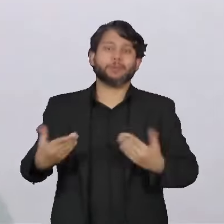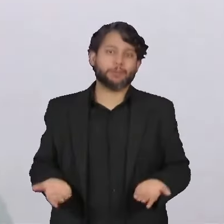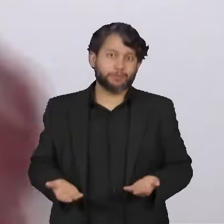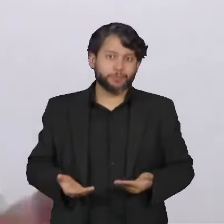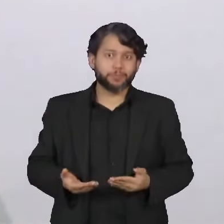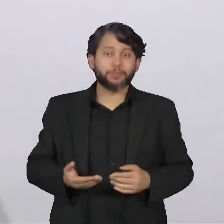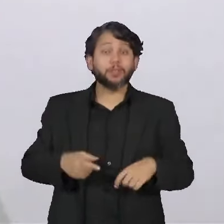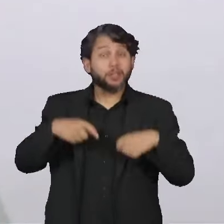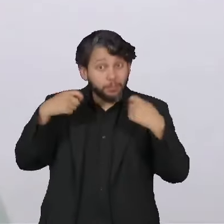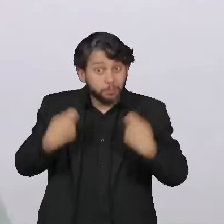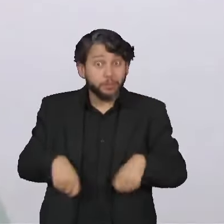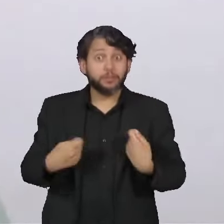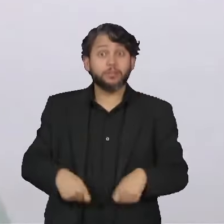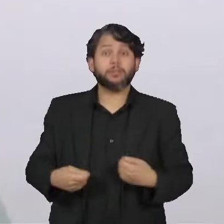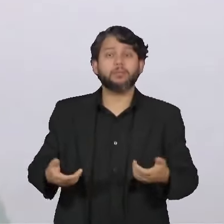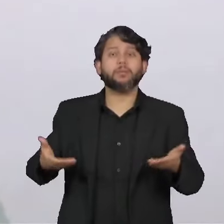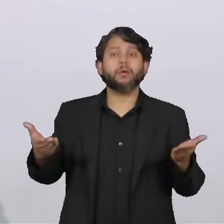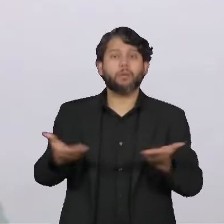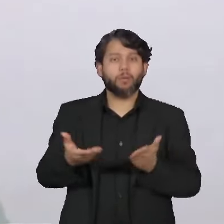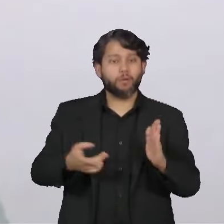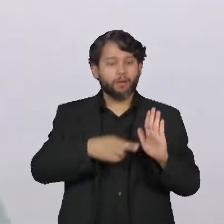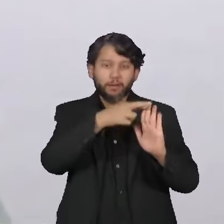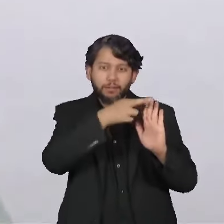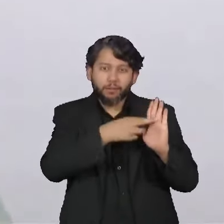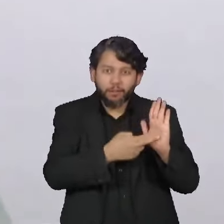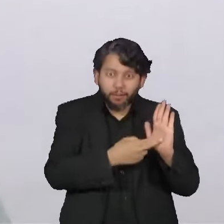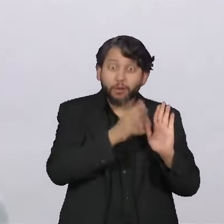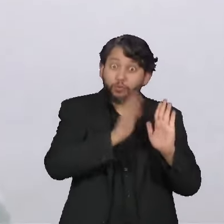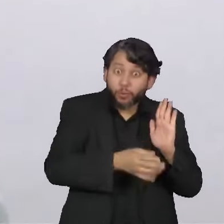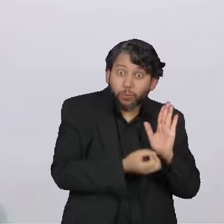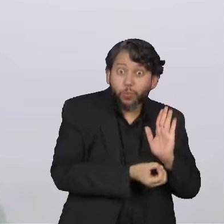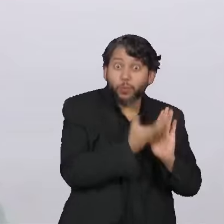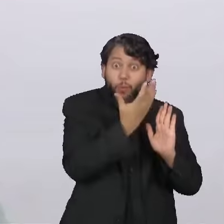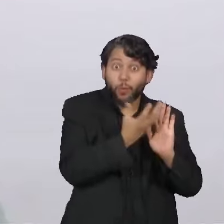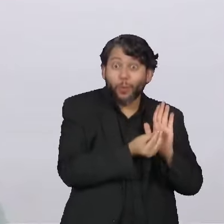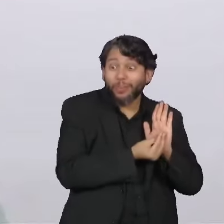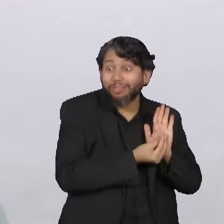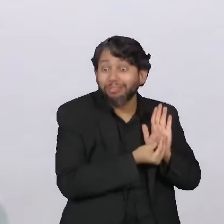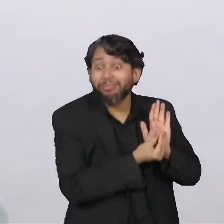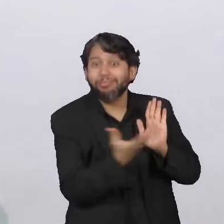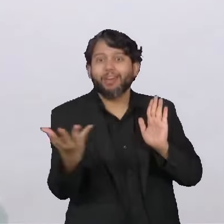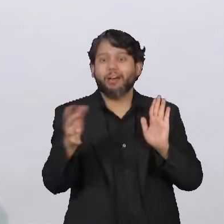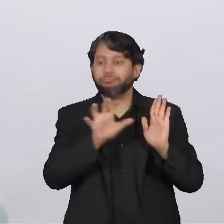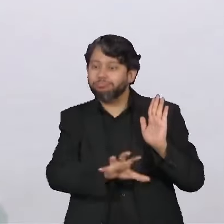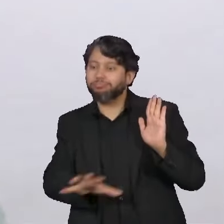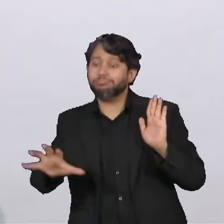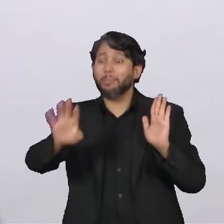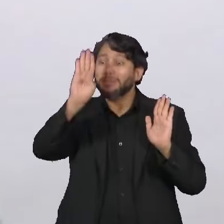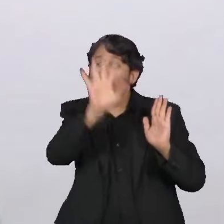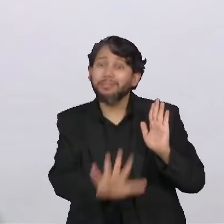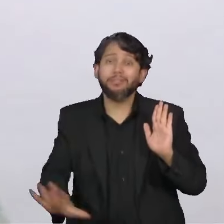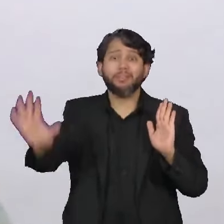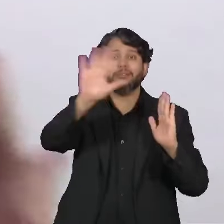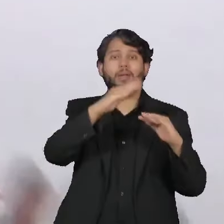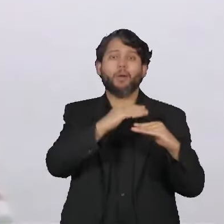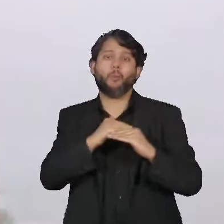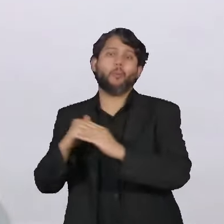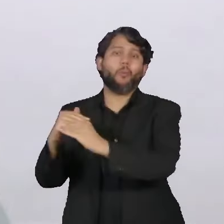esse protocolo seja oferecido de forma igual no país todo, porque